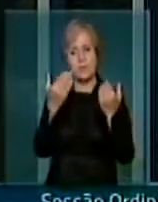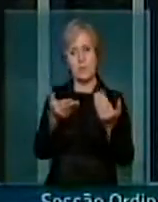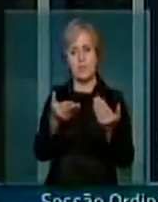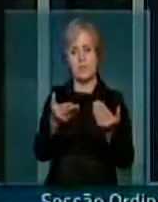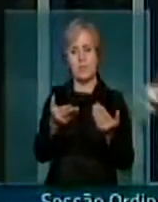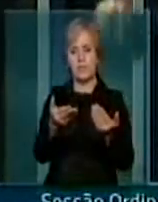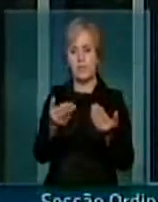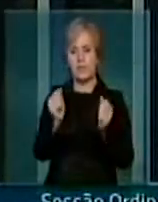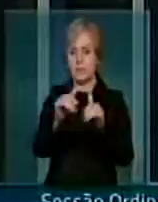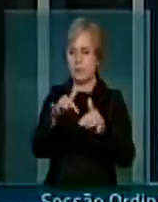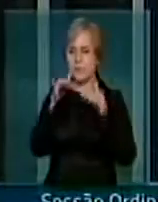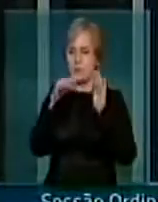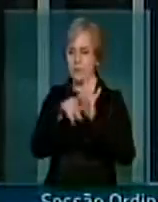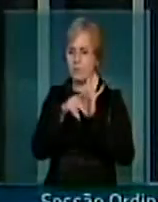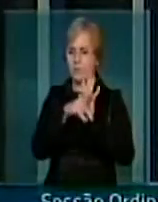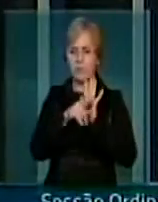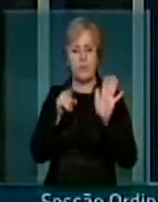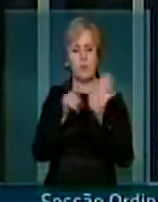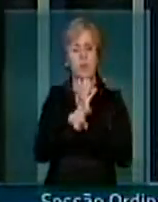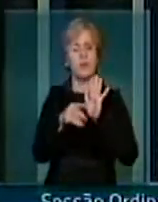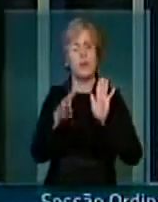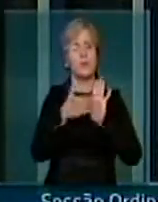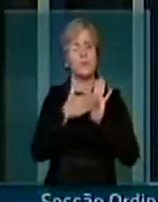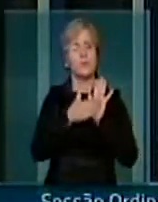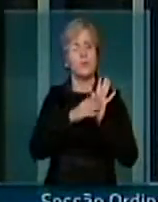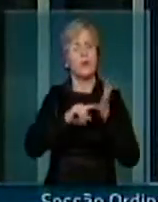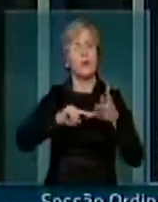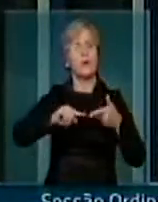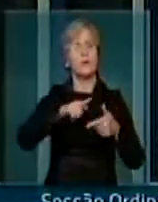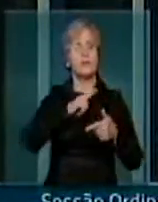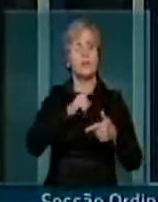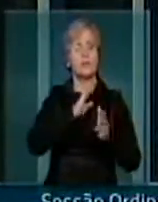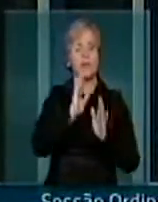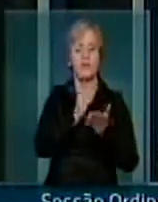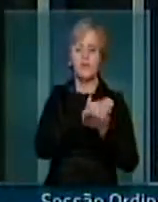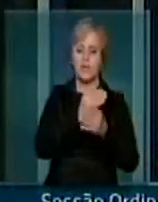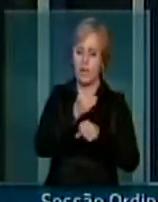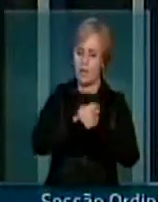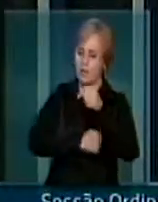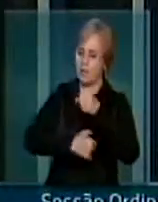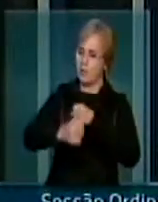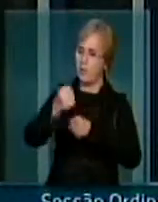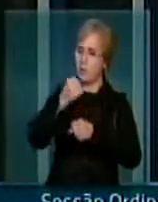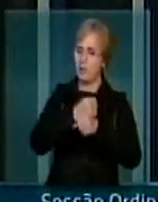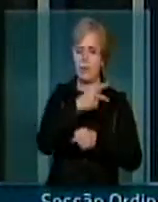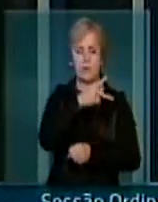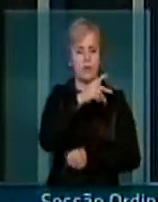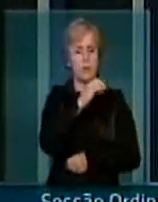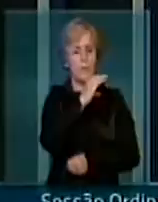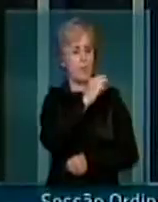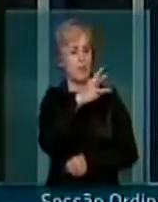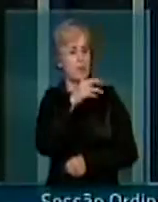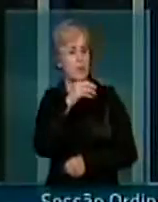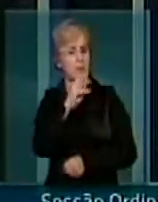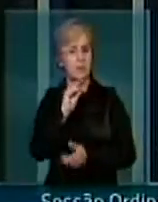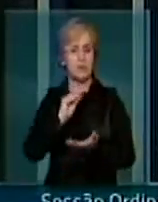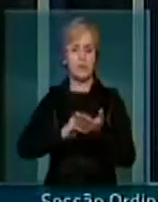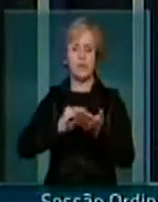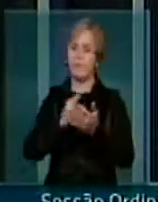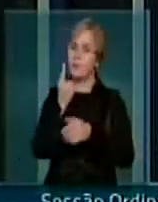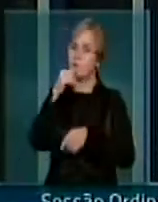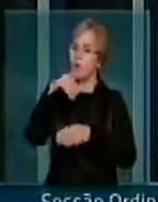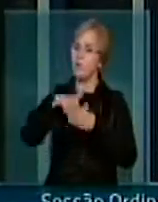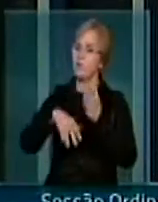aquelas propostas que tiveram início na legislatura anterior. Há exemplo da PEC 300, que falta apenas uma